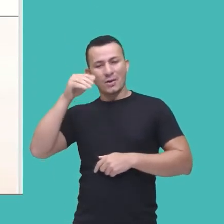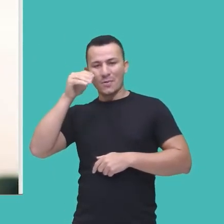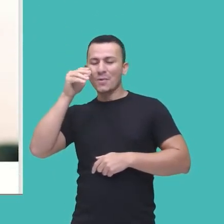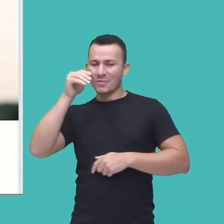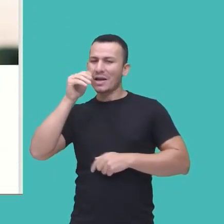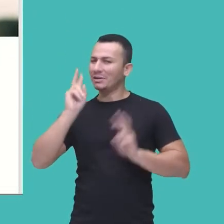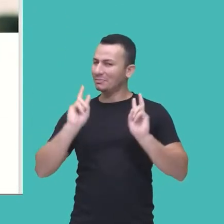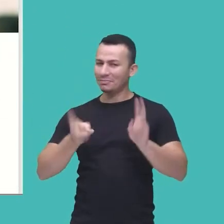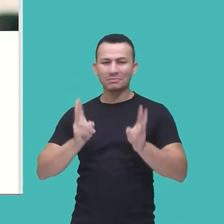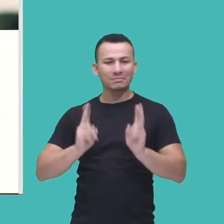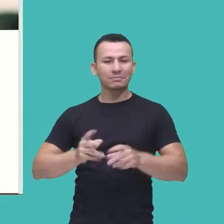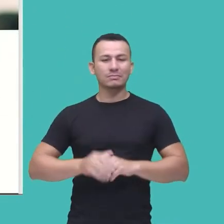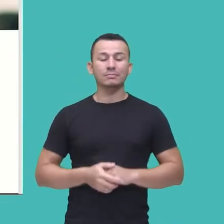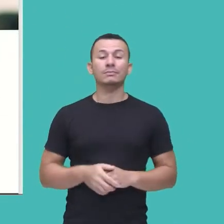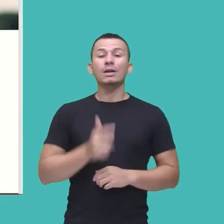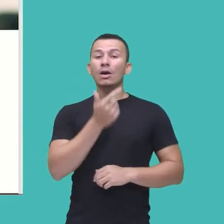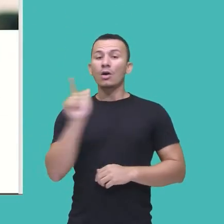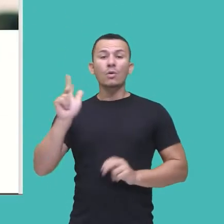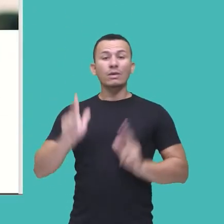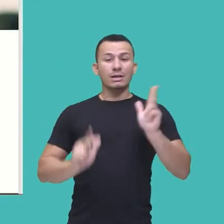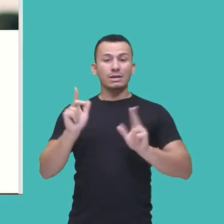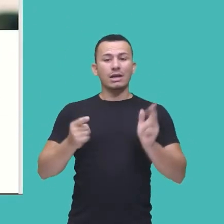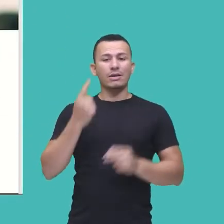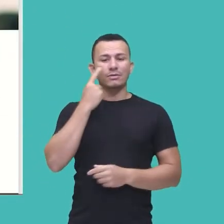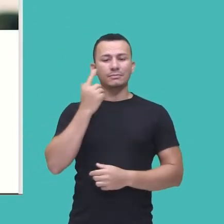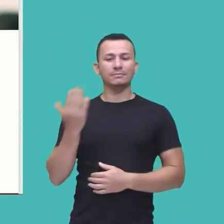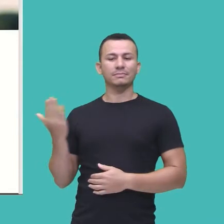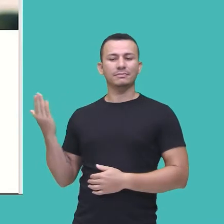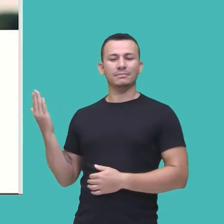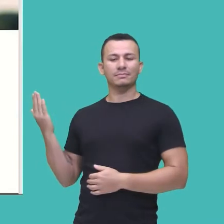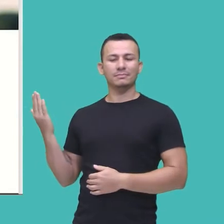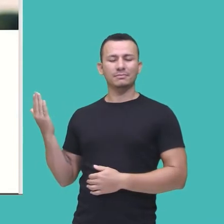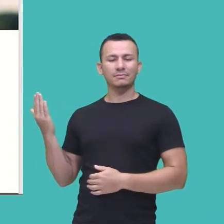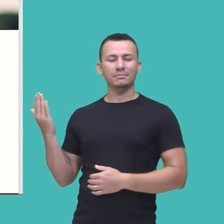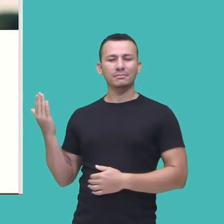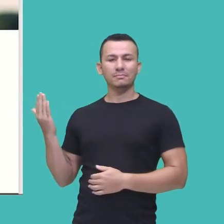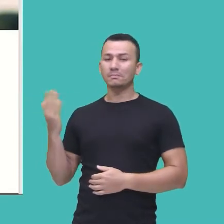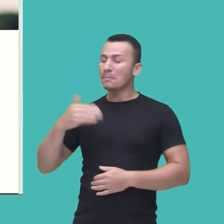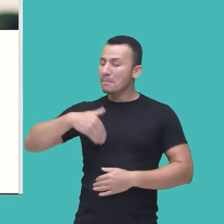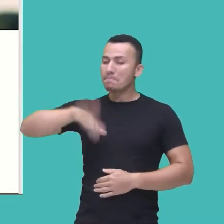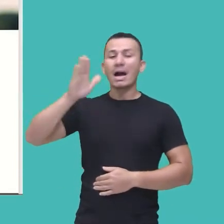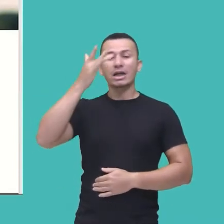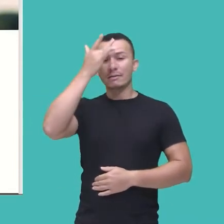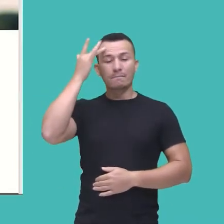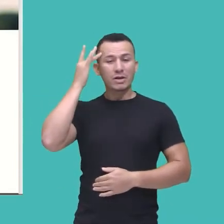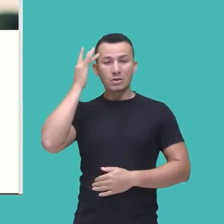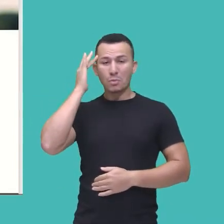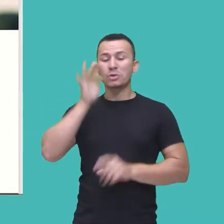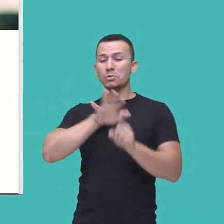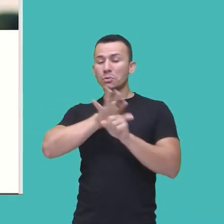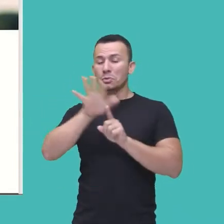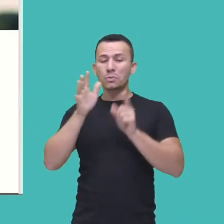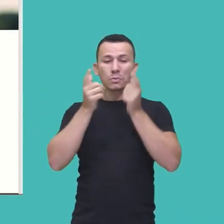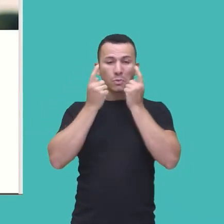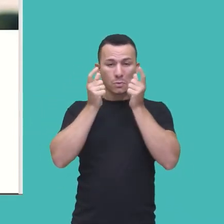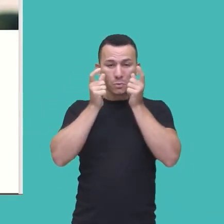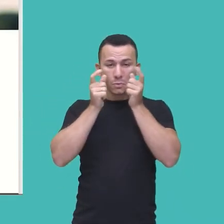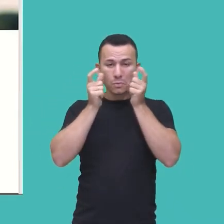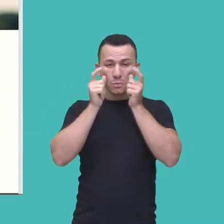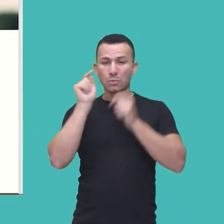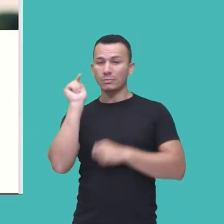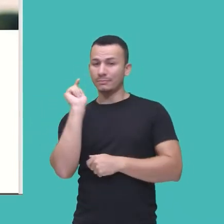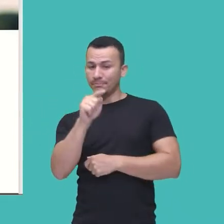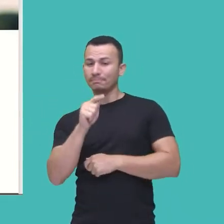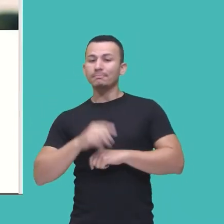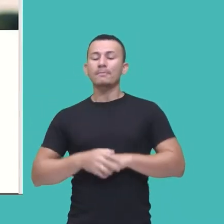bom? Outra série que tem também, tá aqui considerada entre as mais assistidas, é The Witcher. A The Witcher teve sua